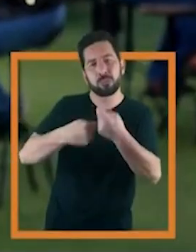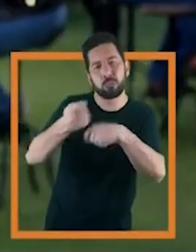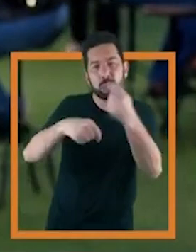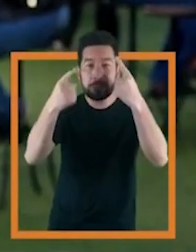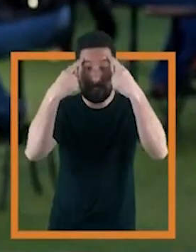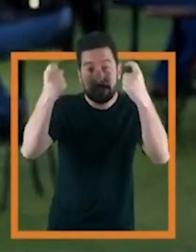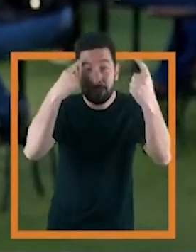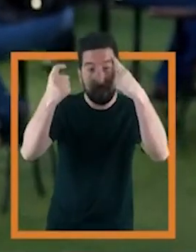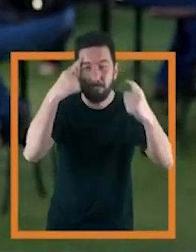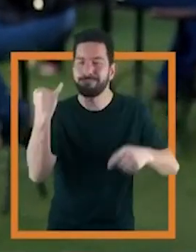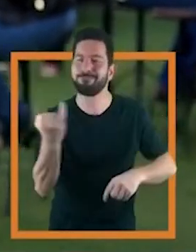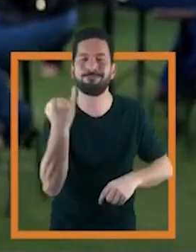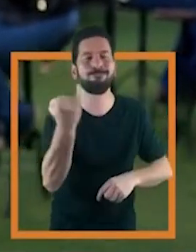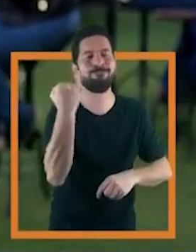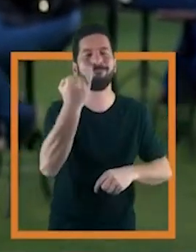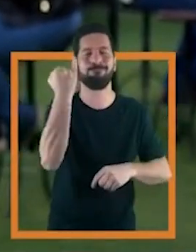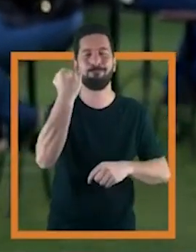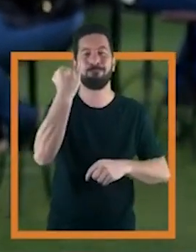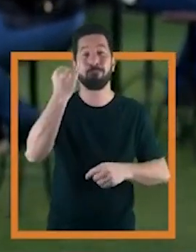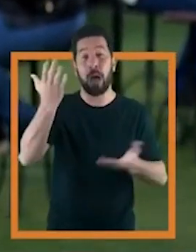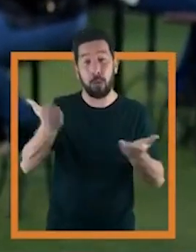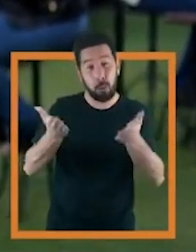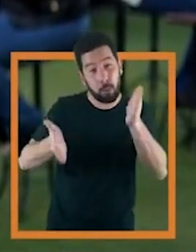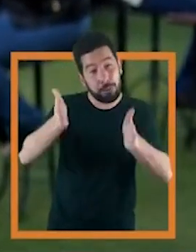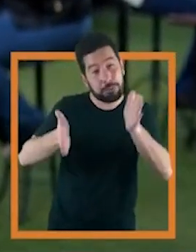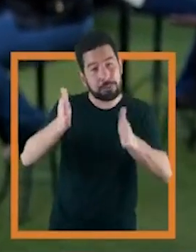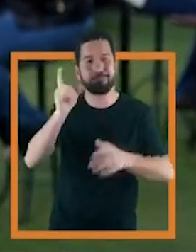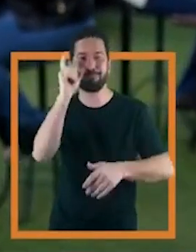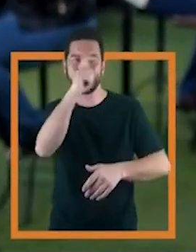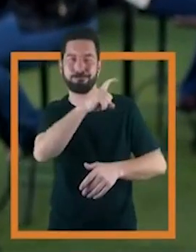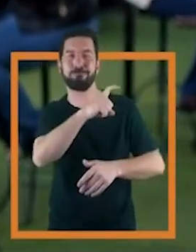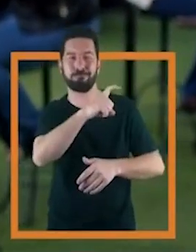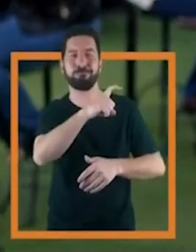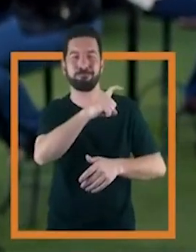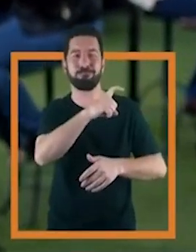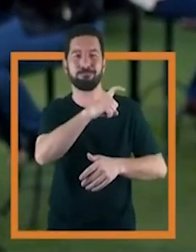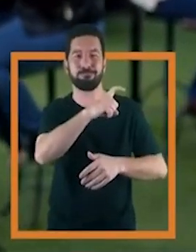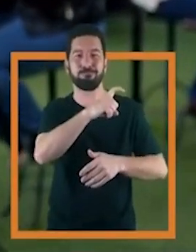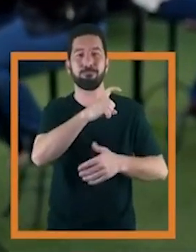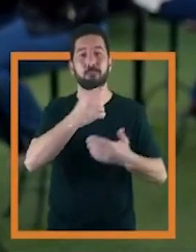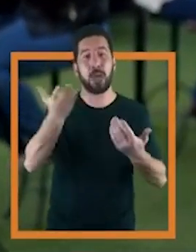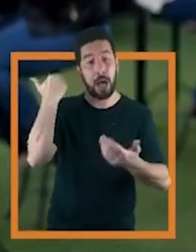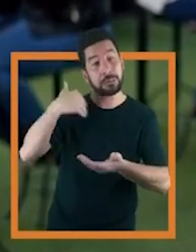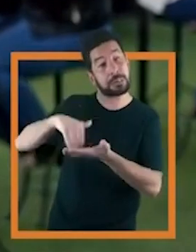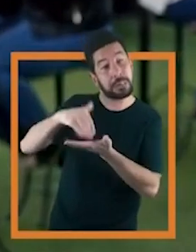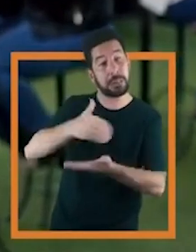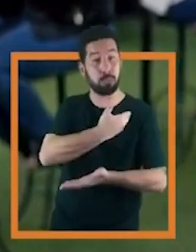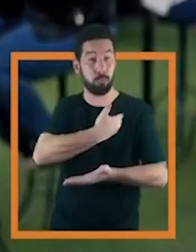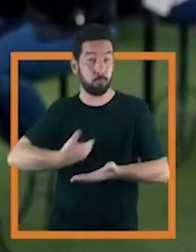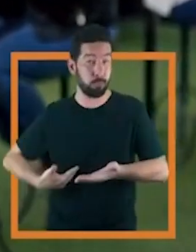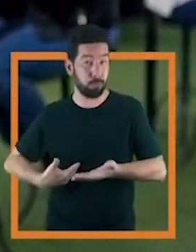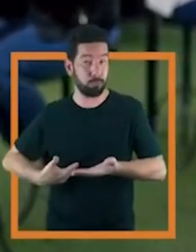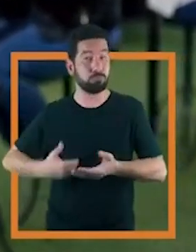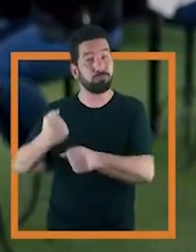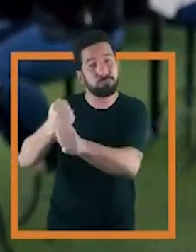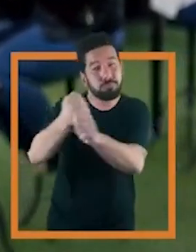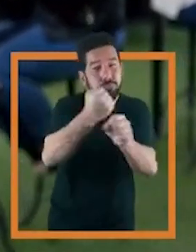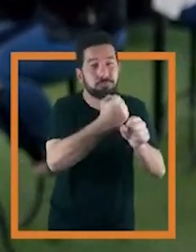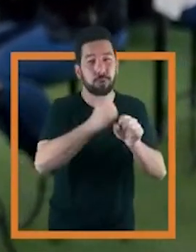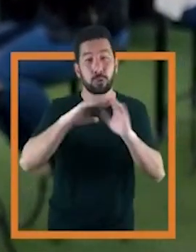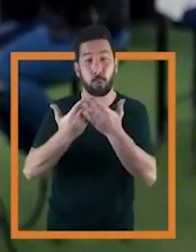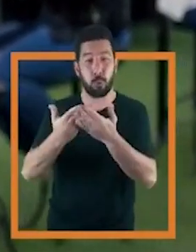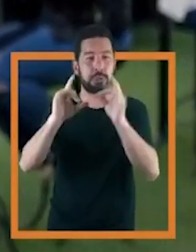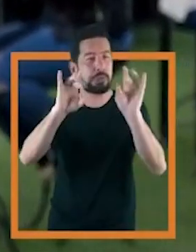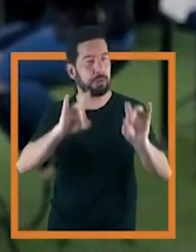A economia criativa tem enorme importância, ainda mais num tempo de crise como o nosso. Quando fui secretário e governador,